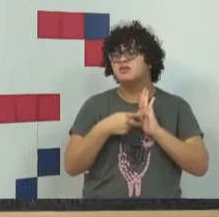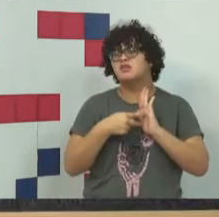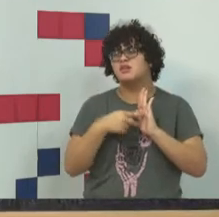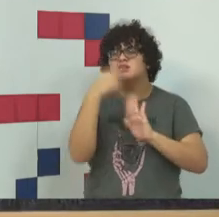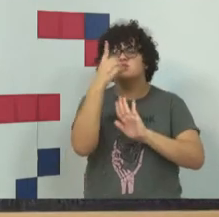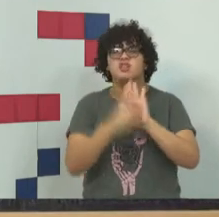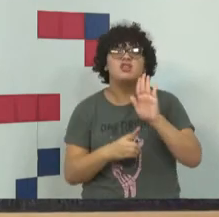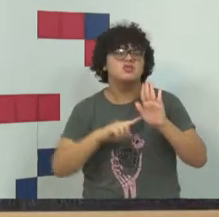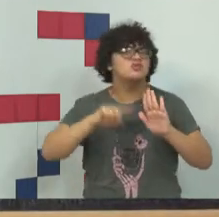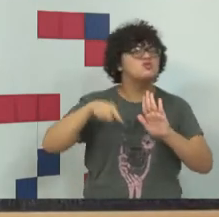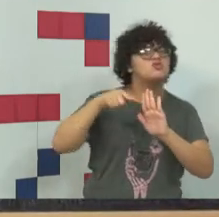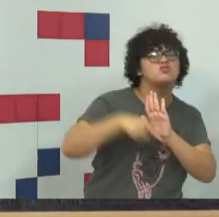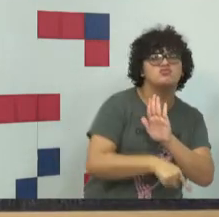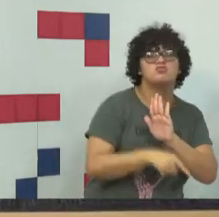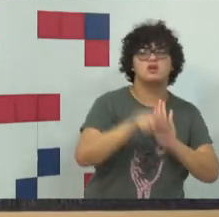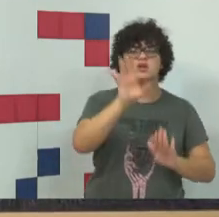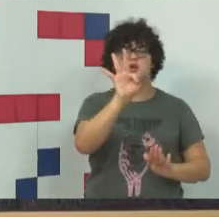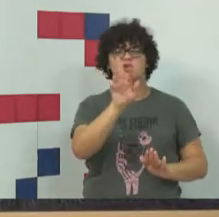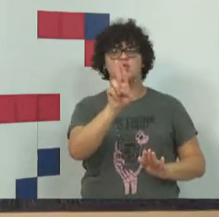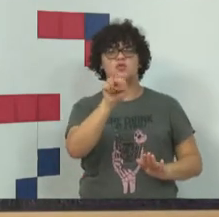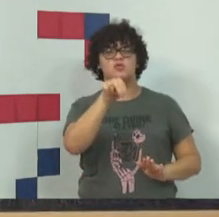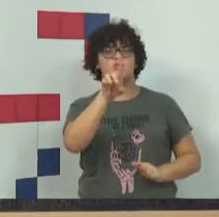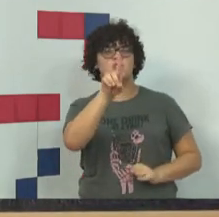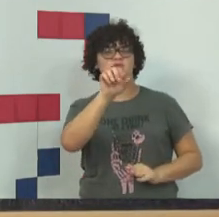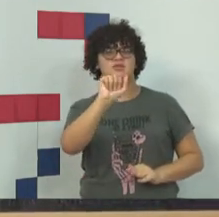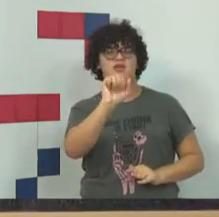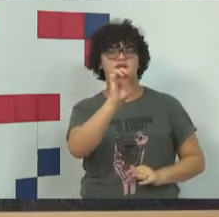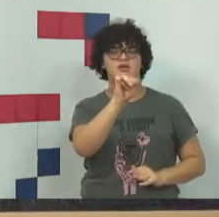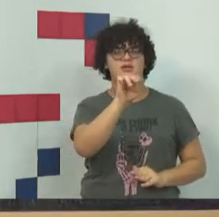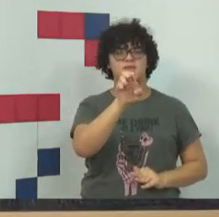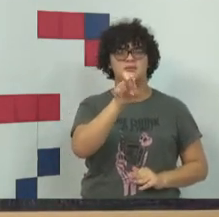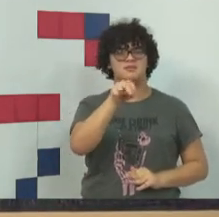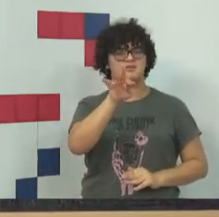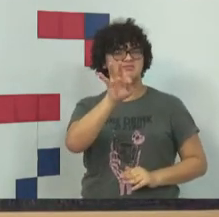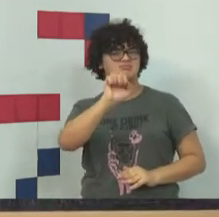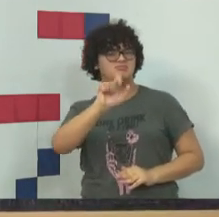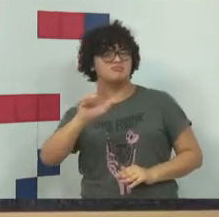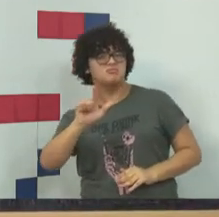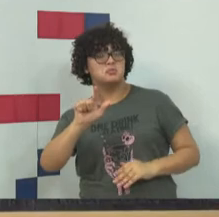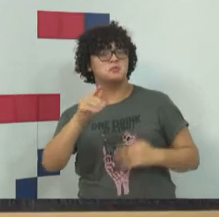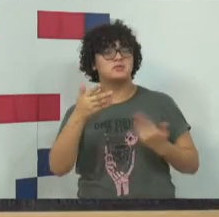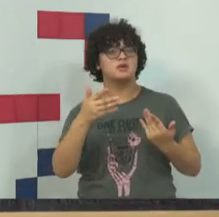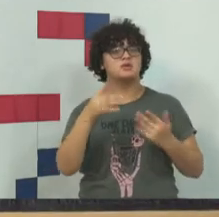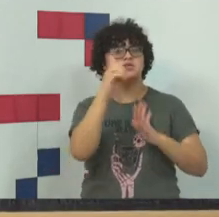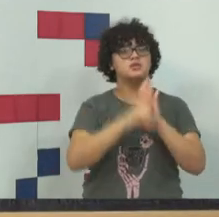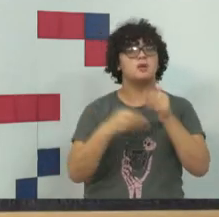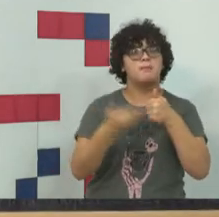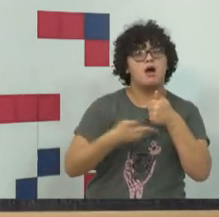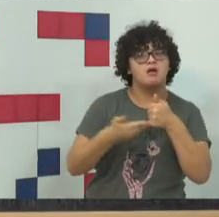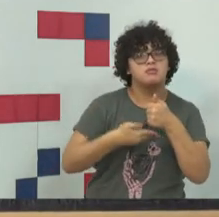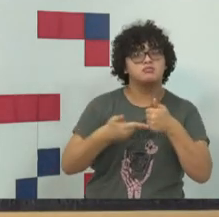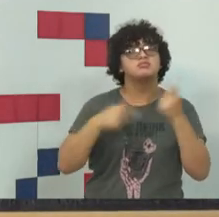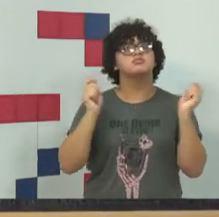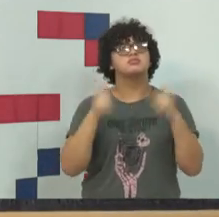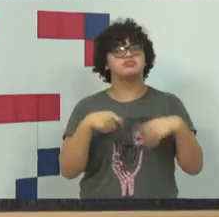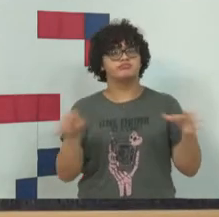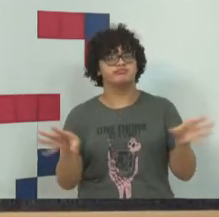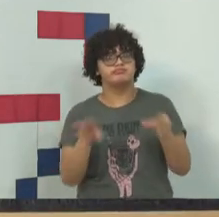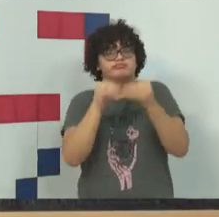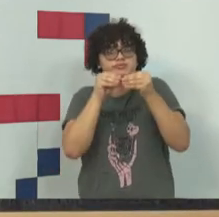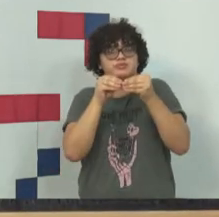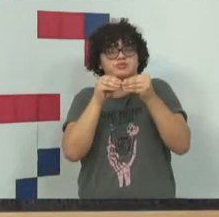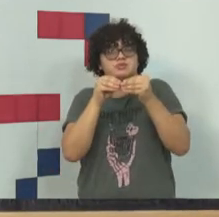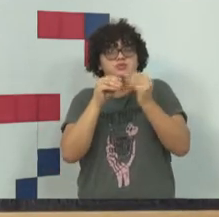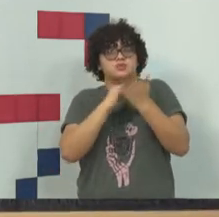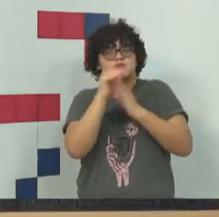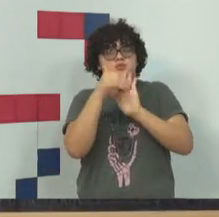fundamentais são esses direitos básicos, basilares, que formam a base do